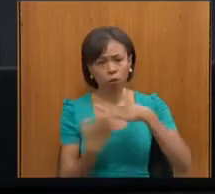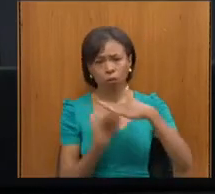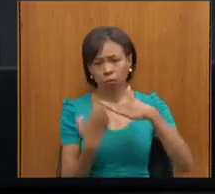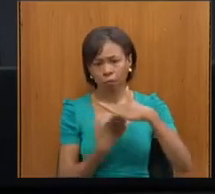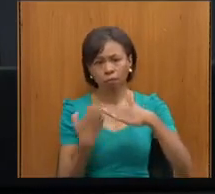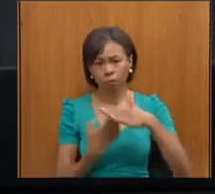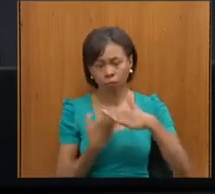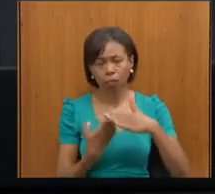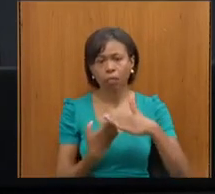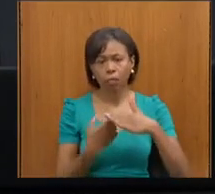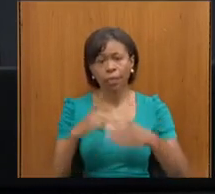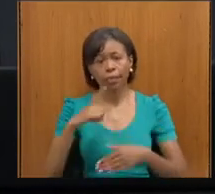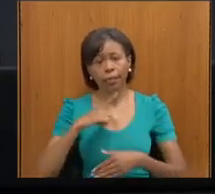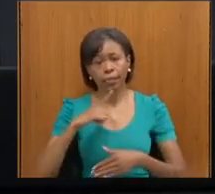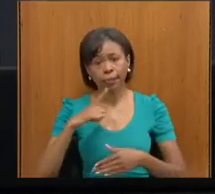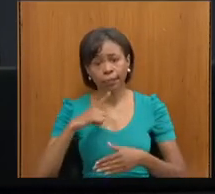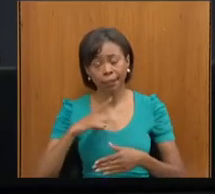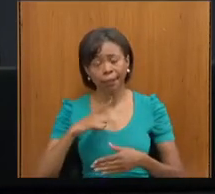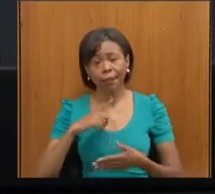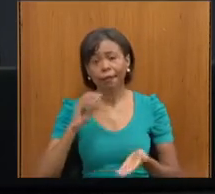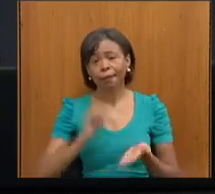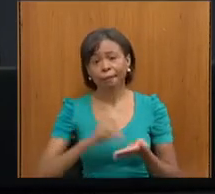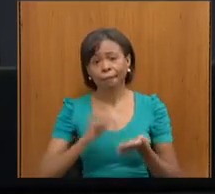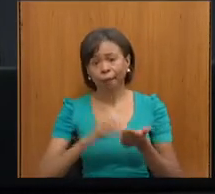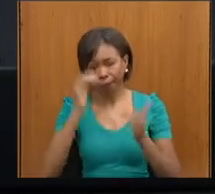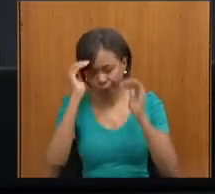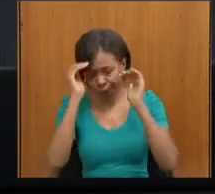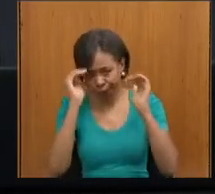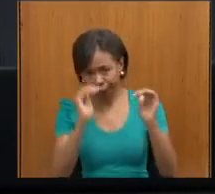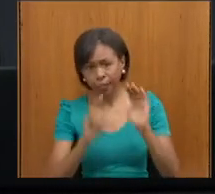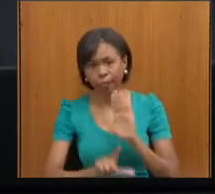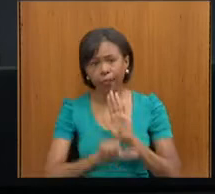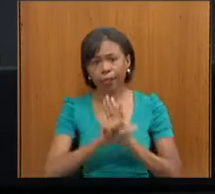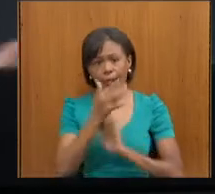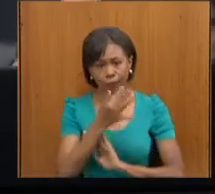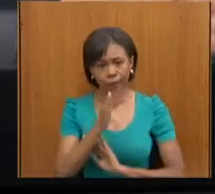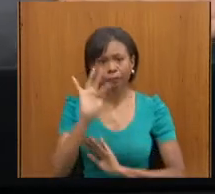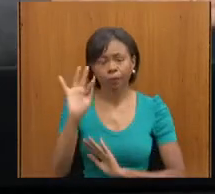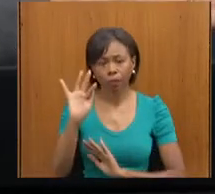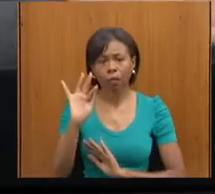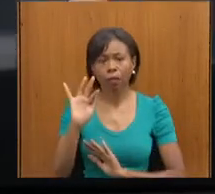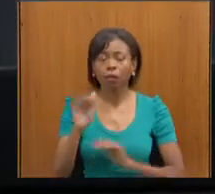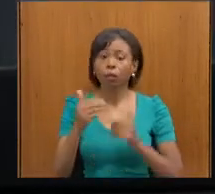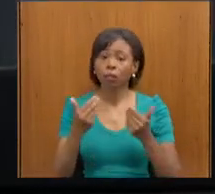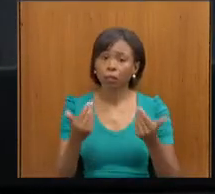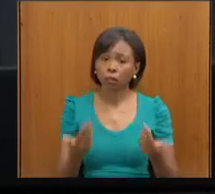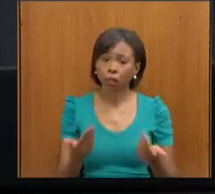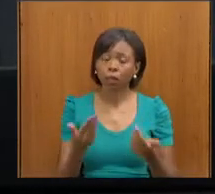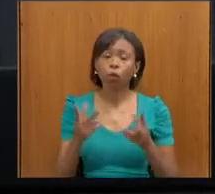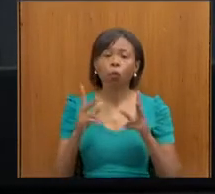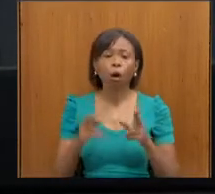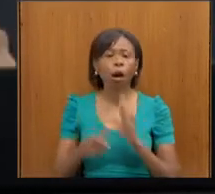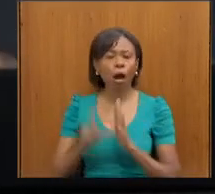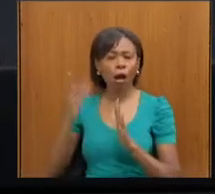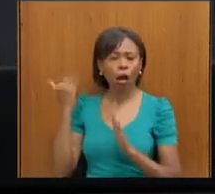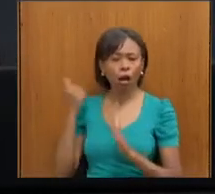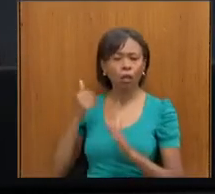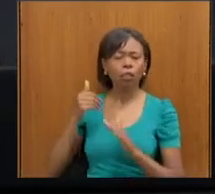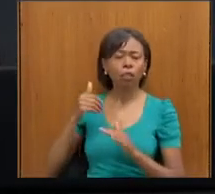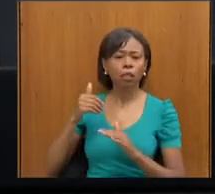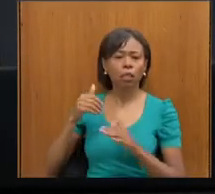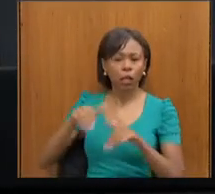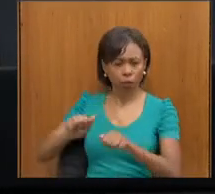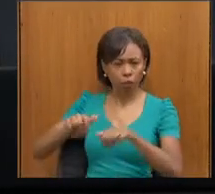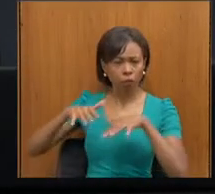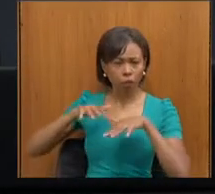vem descumprindo a lei federal, para que também a gente possa fazer como foi naquele momento da educação, agir